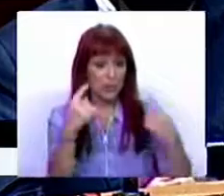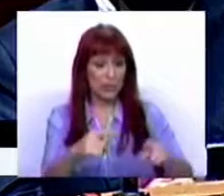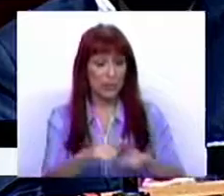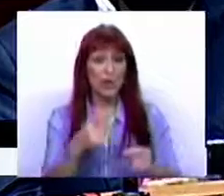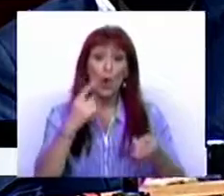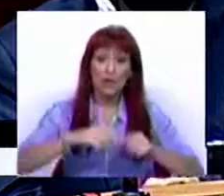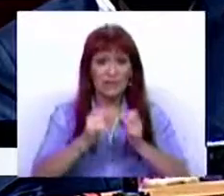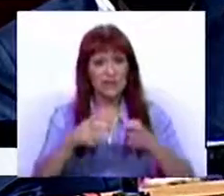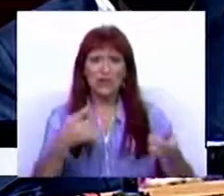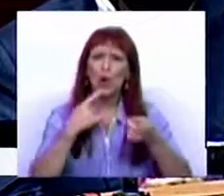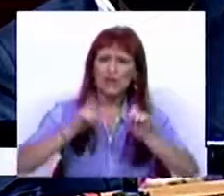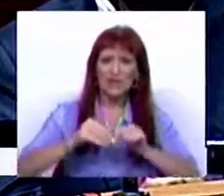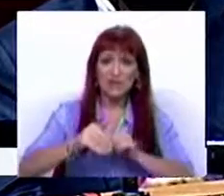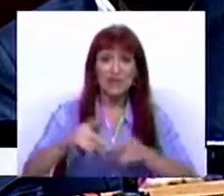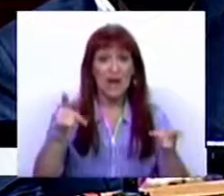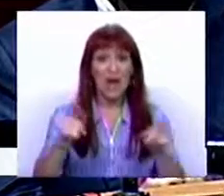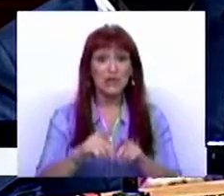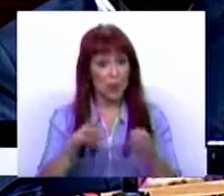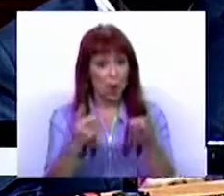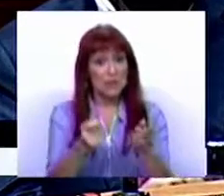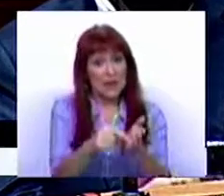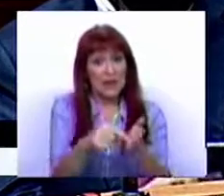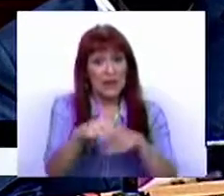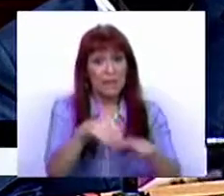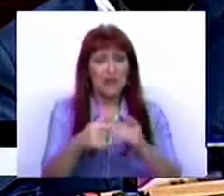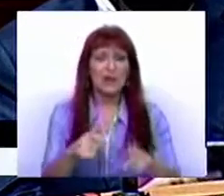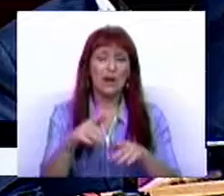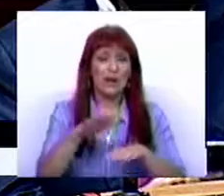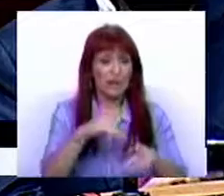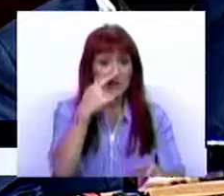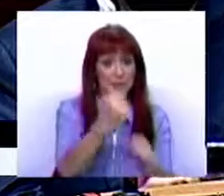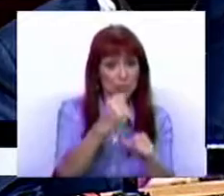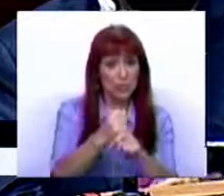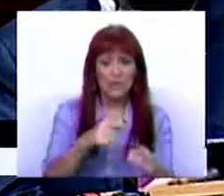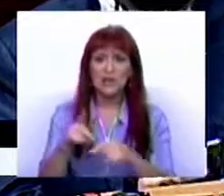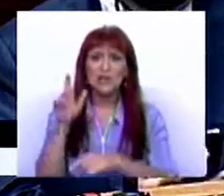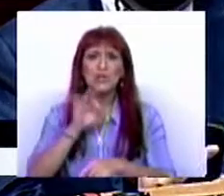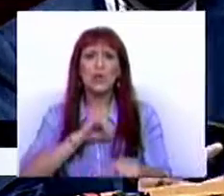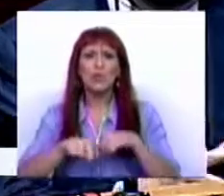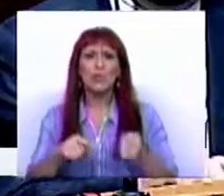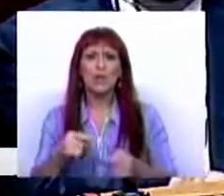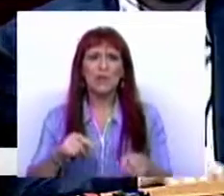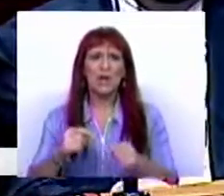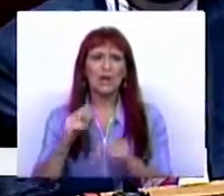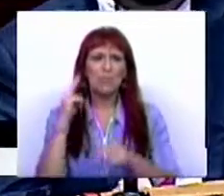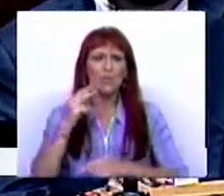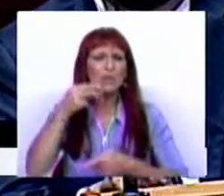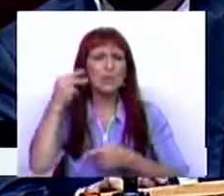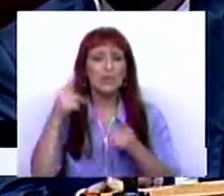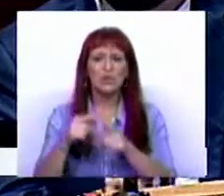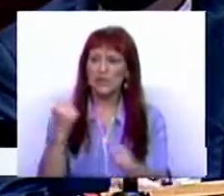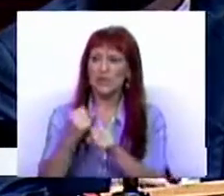que vamos voltar a crescer outra vez. E é isso que faz este orçamento. Falo para quem trabalha, e sim, Sr. Deputado André Ventura, para quem já tanto trabalhou,